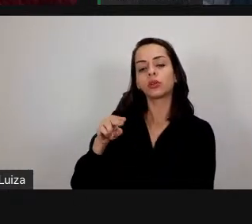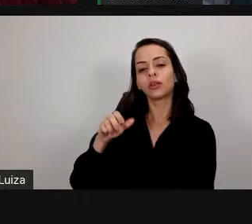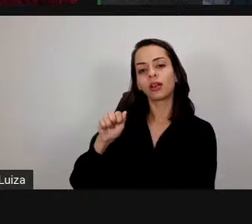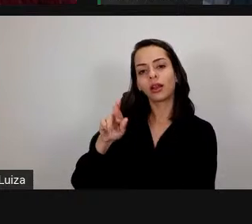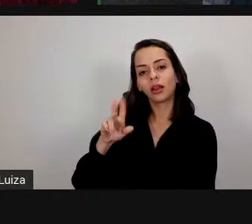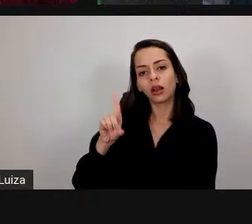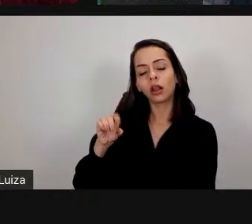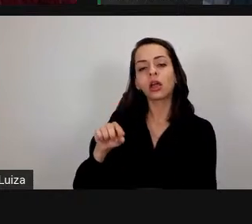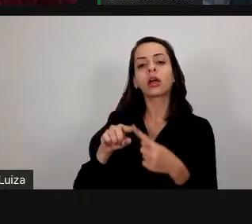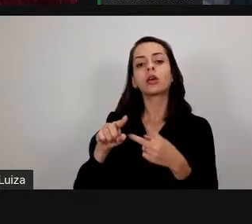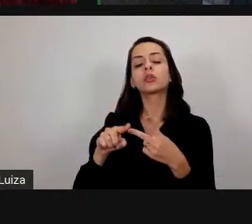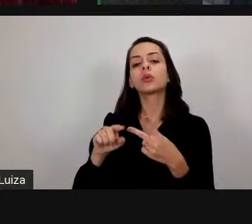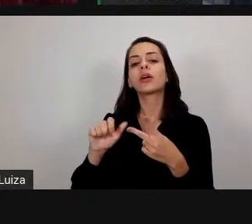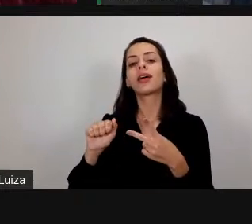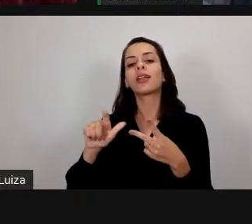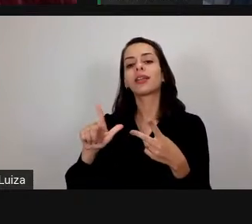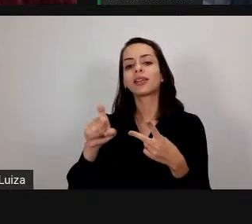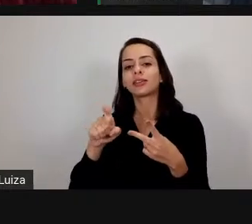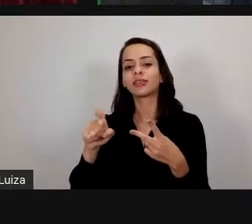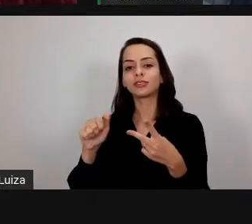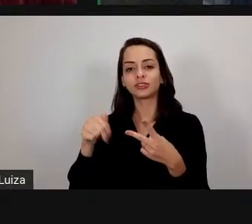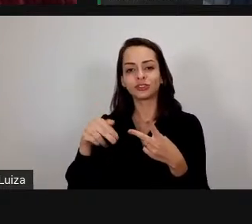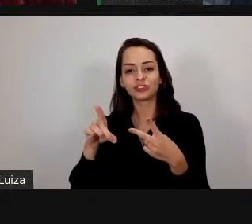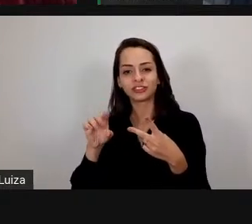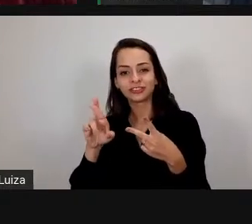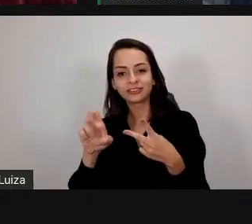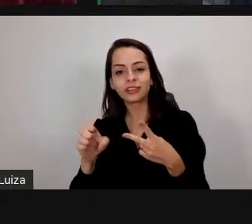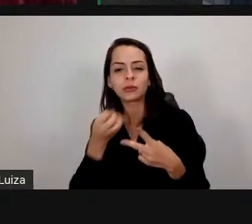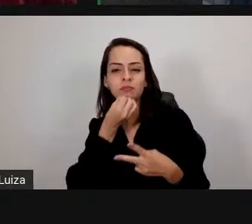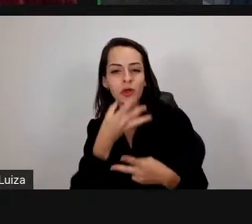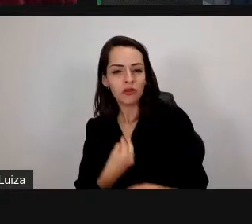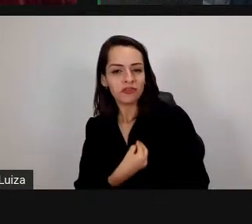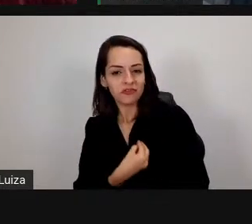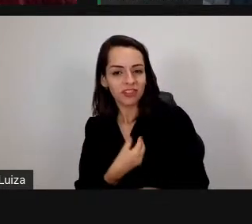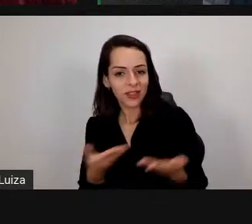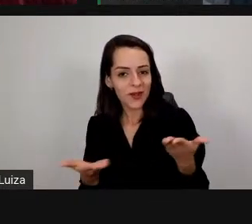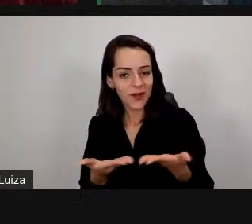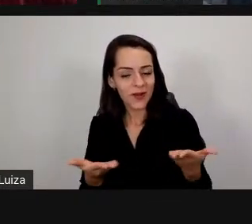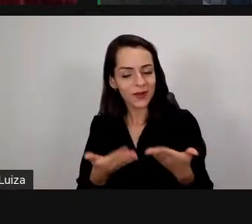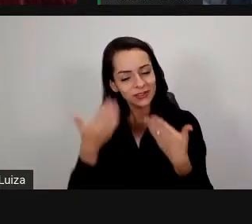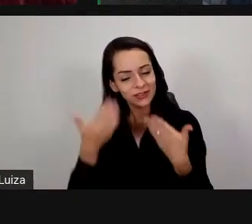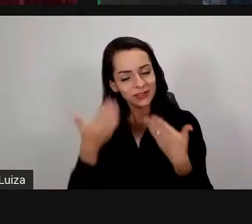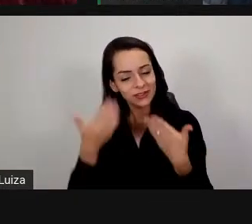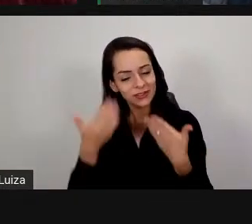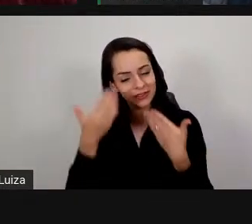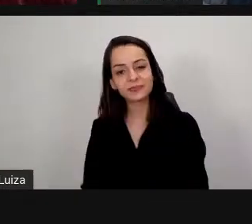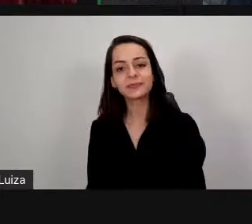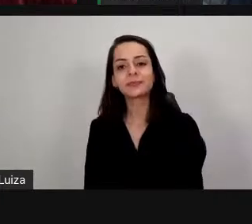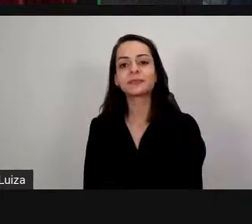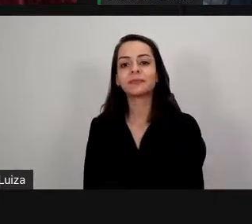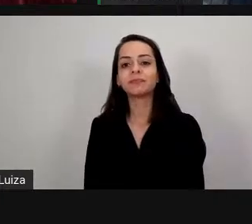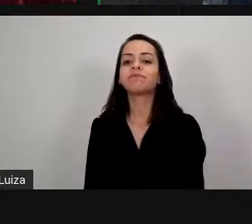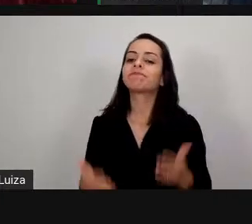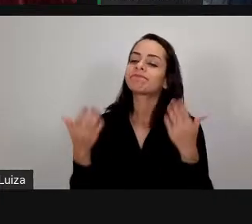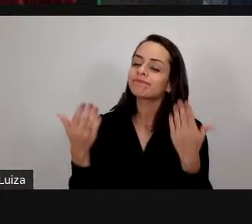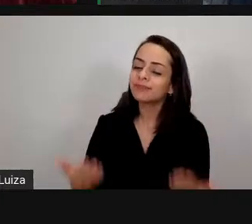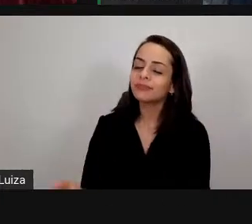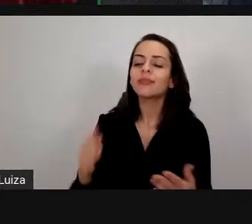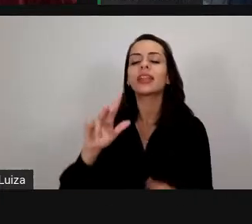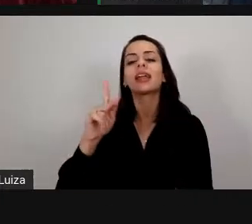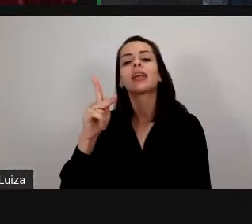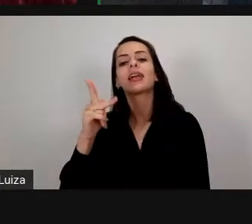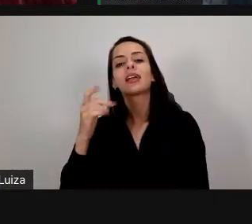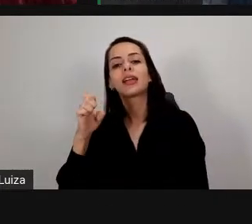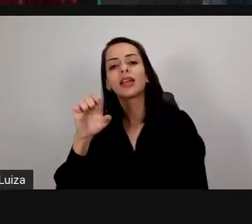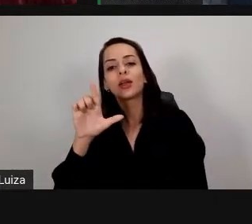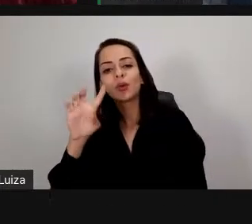da Andréa também que bom que vocês estão nos prestigiando aqui tá eu vou passar a palavra Elton Damione muito obrigada